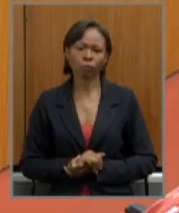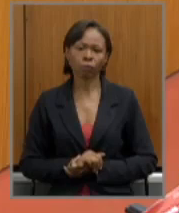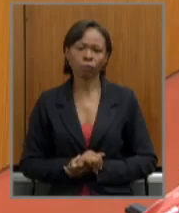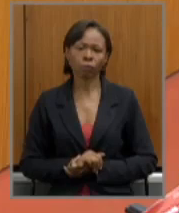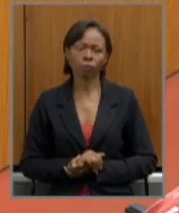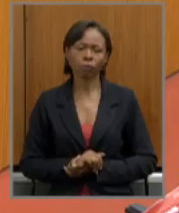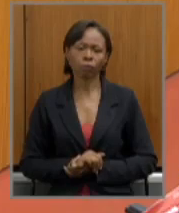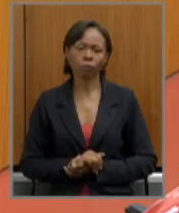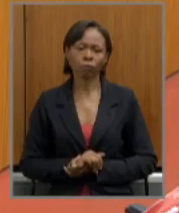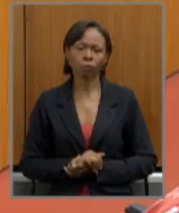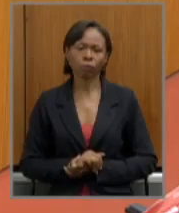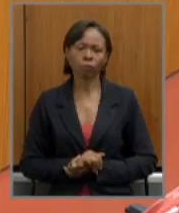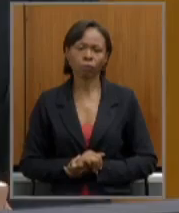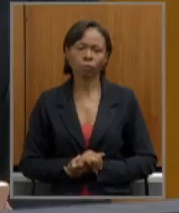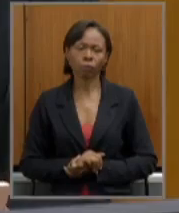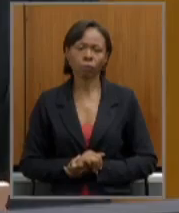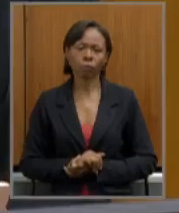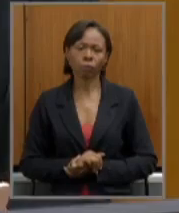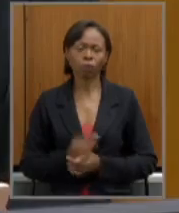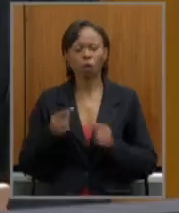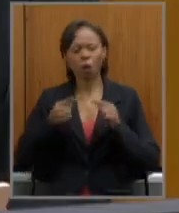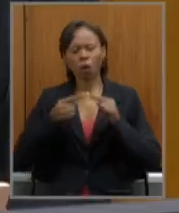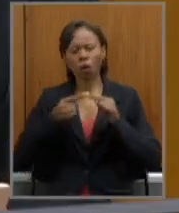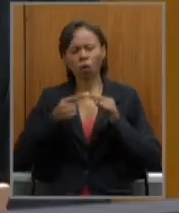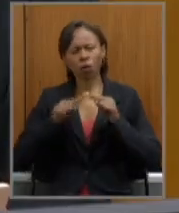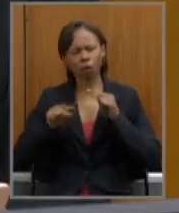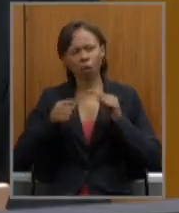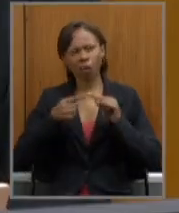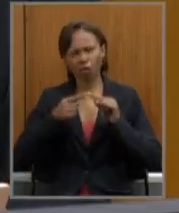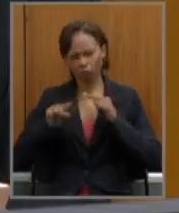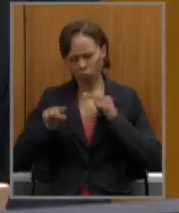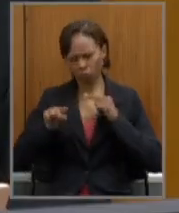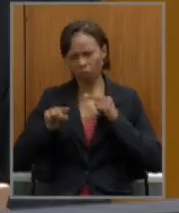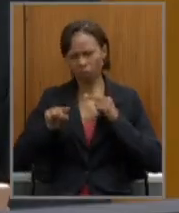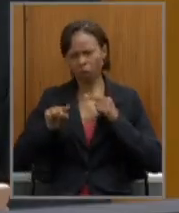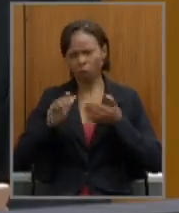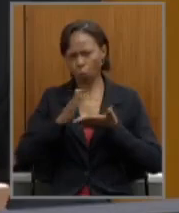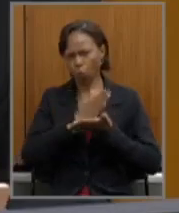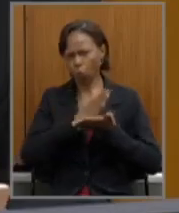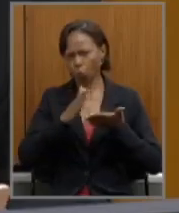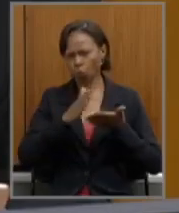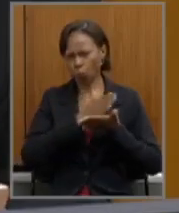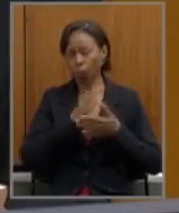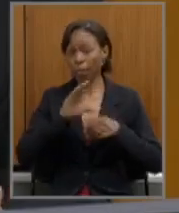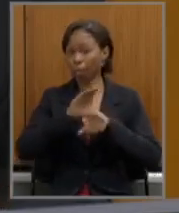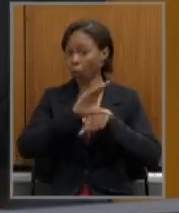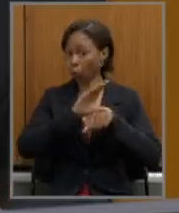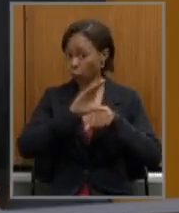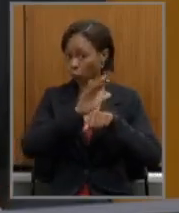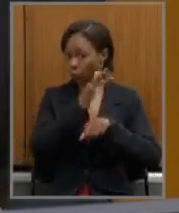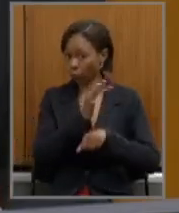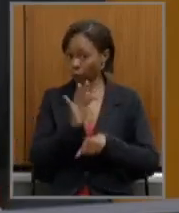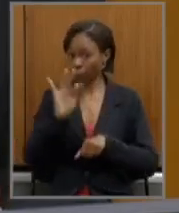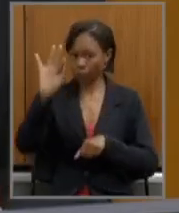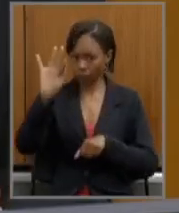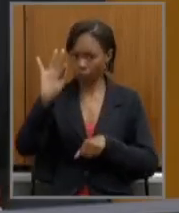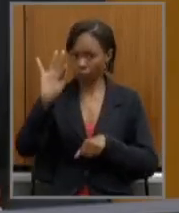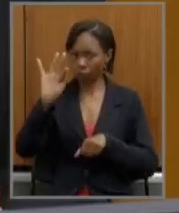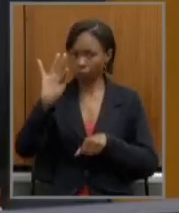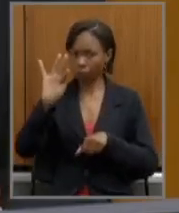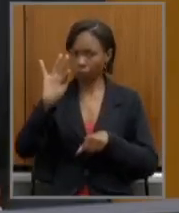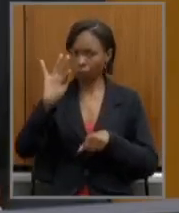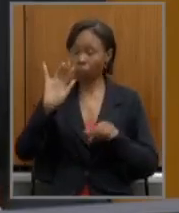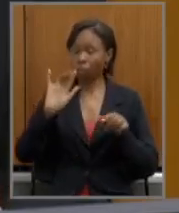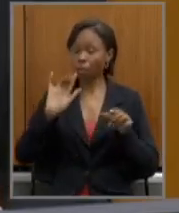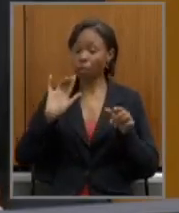as exceções previstas na Constituição Federal e aplicadas à proposta